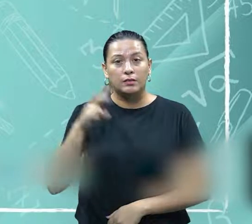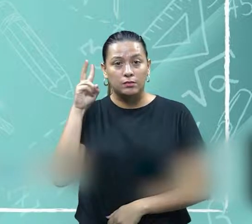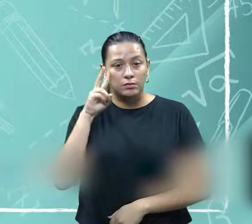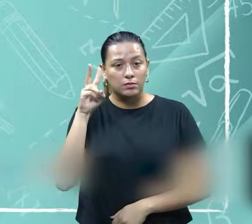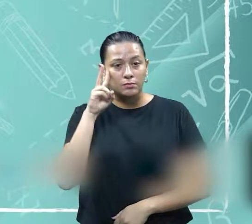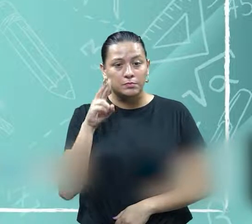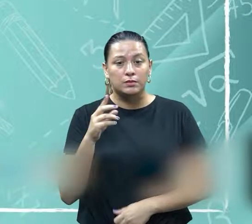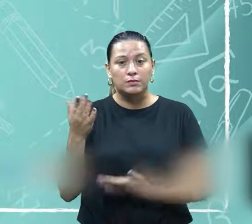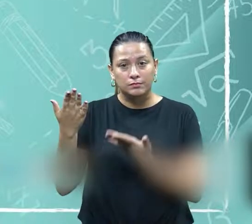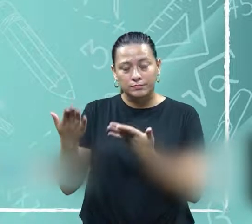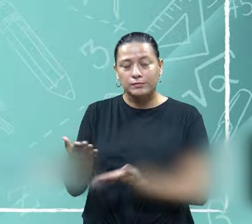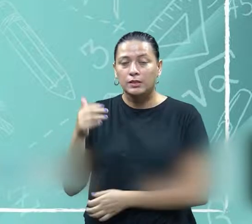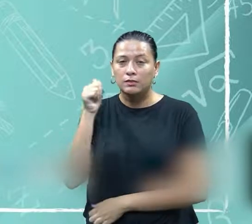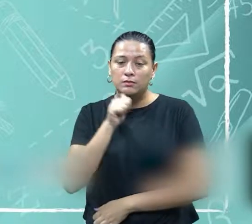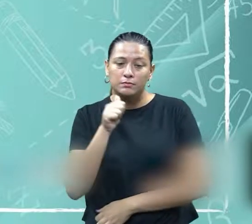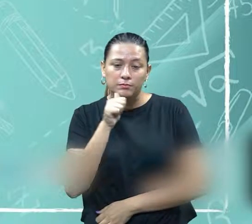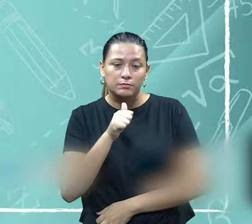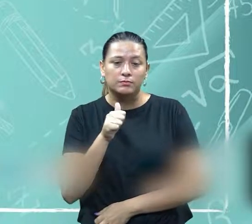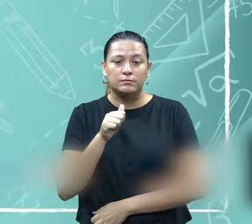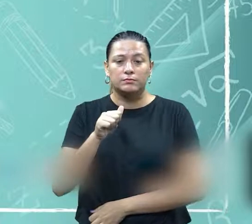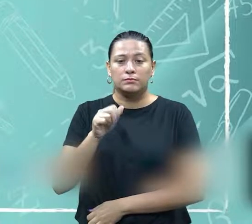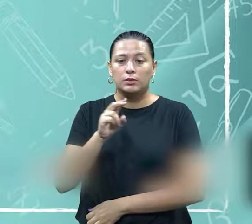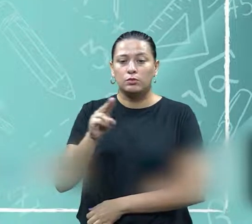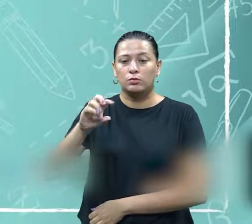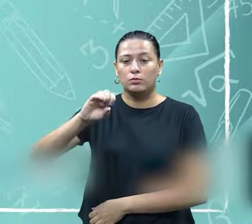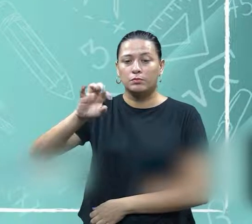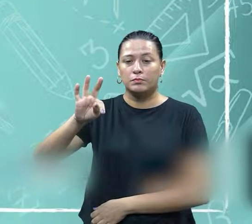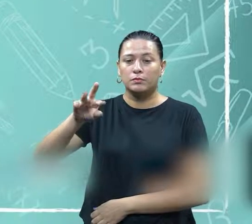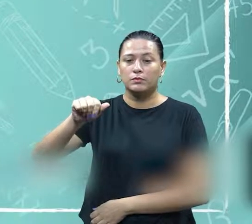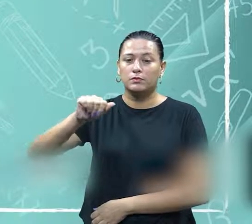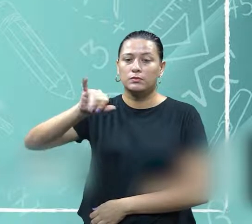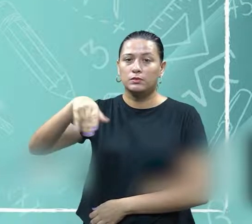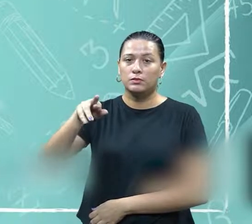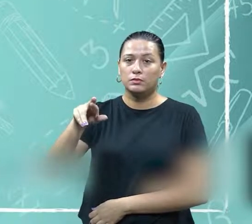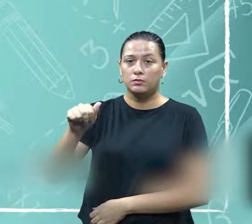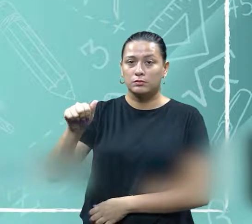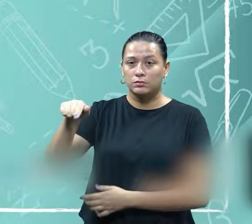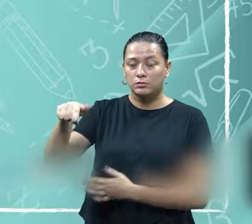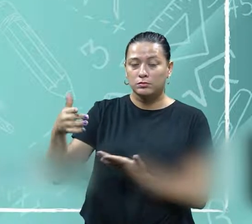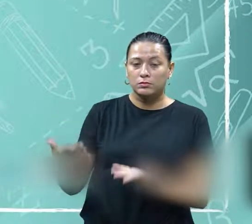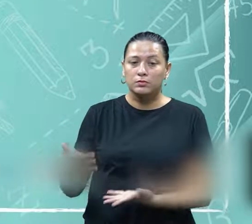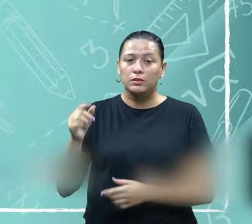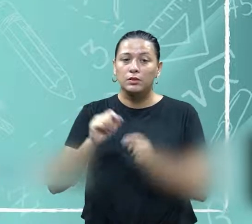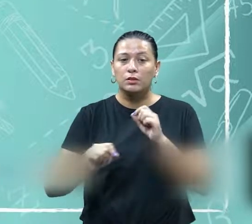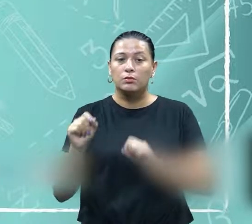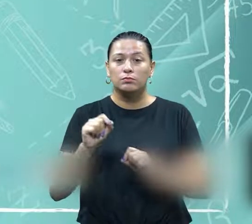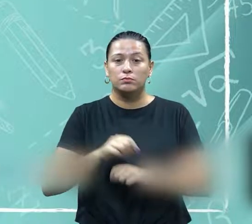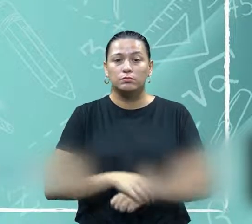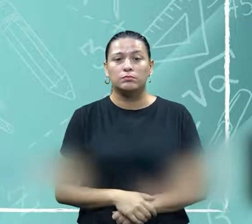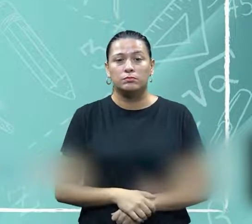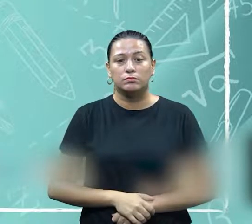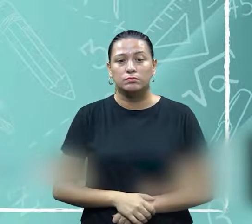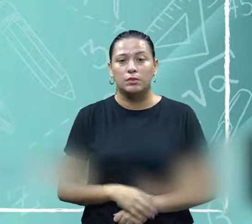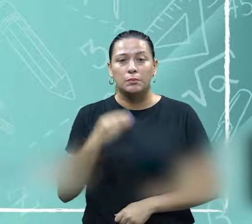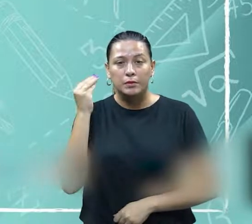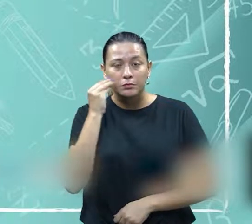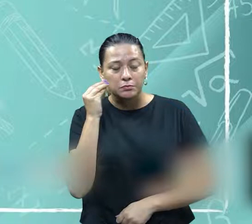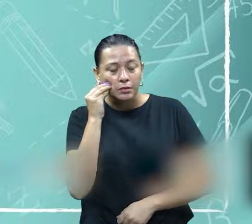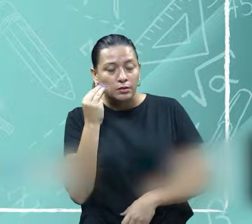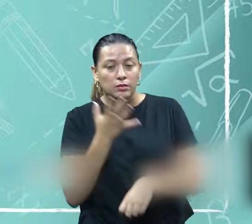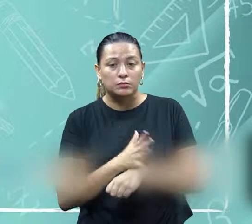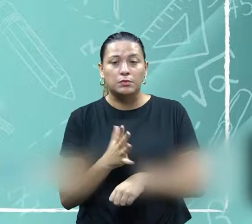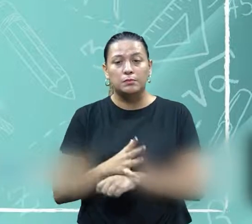metade. Nós vamos relembrar o que vem ser a negociação. Segundo ela, a negociação é um ato social. É um ato